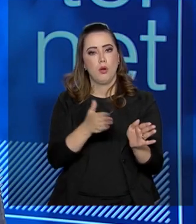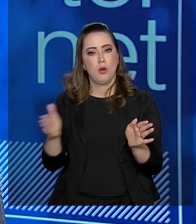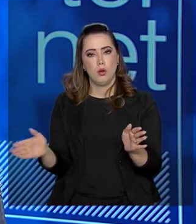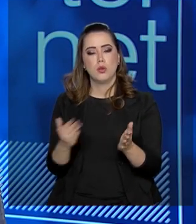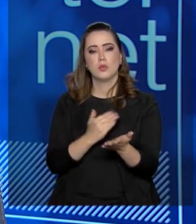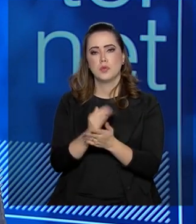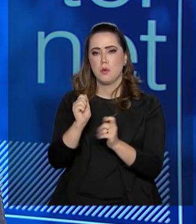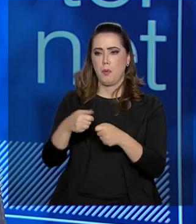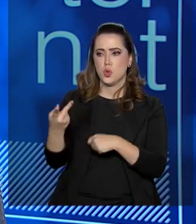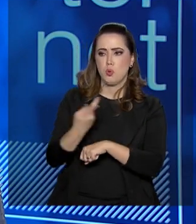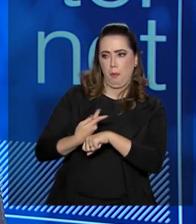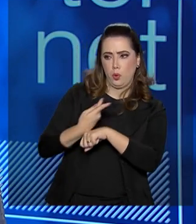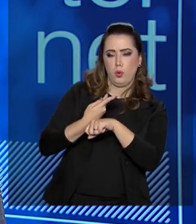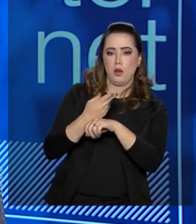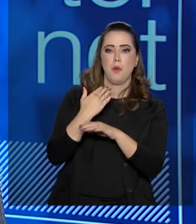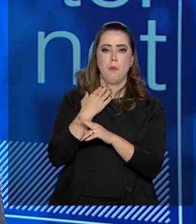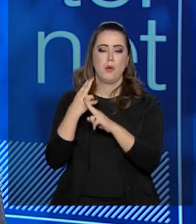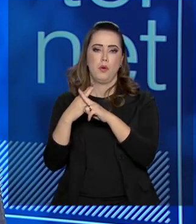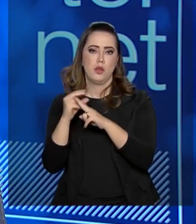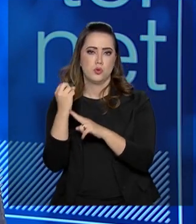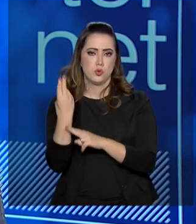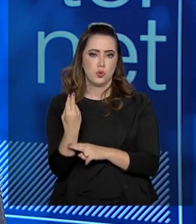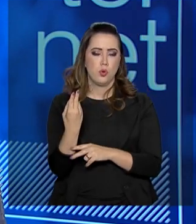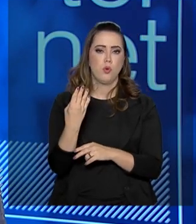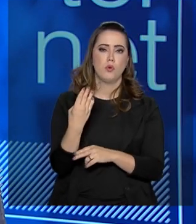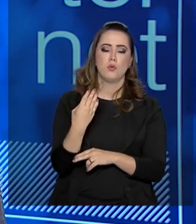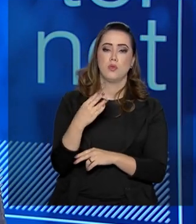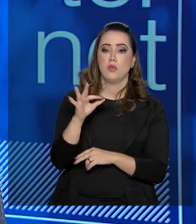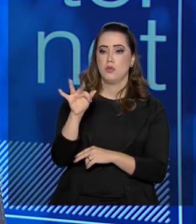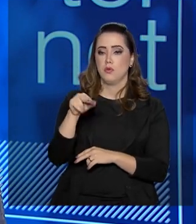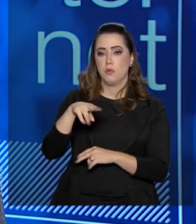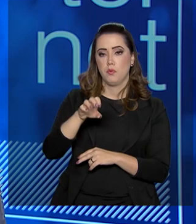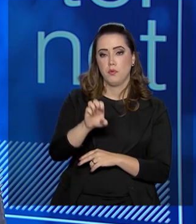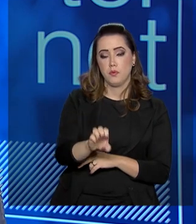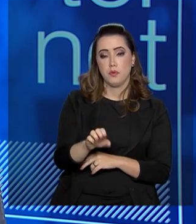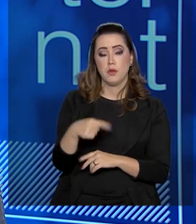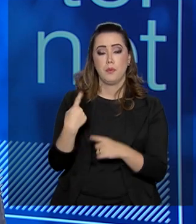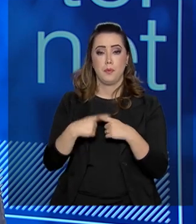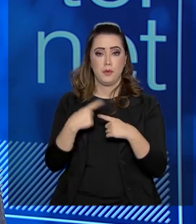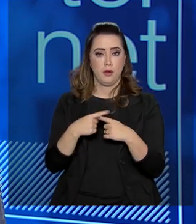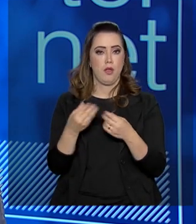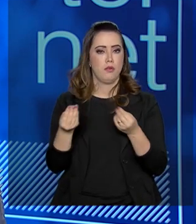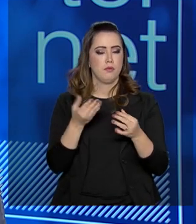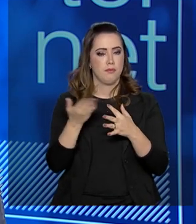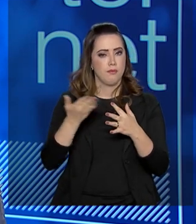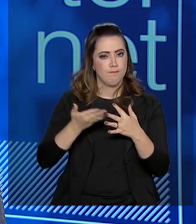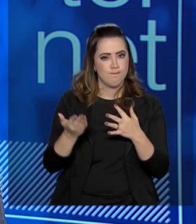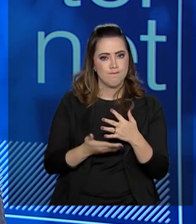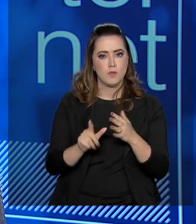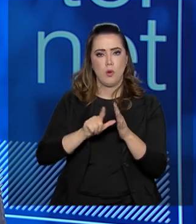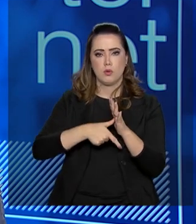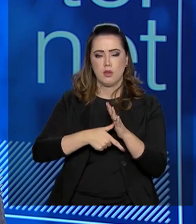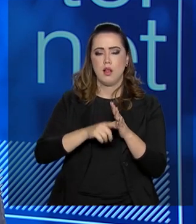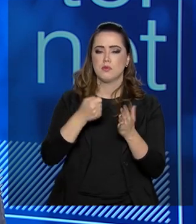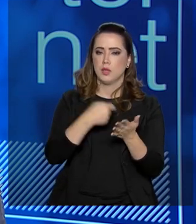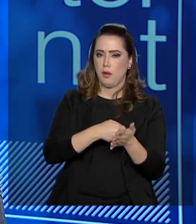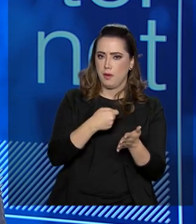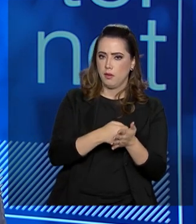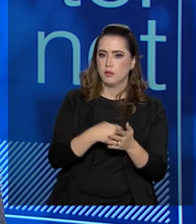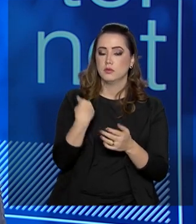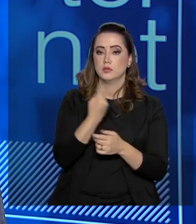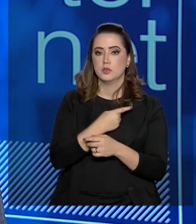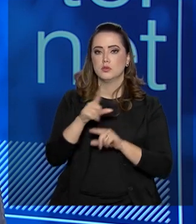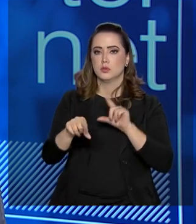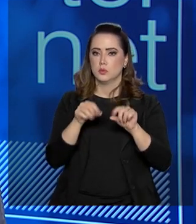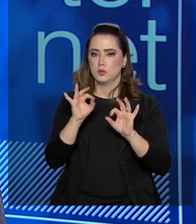podem nos procurar na Caixa Econômica, nos procurem no FNDE, porque a forma de recuperar inadimplência, nós temos